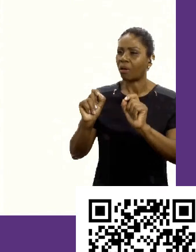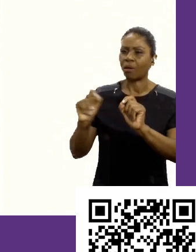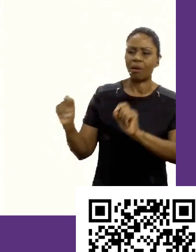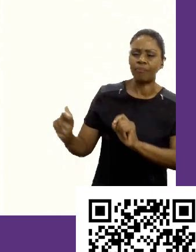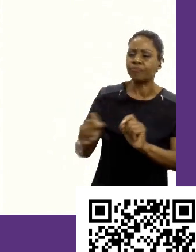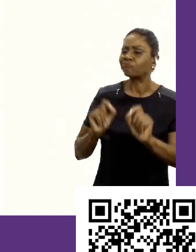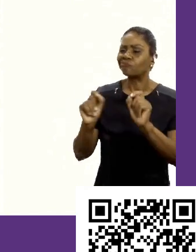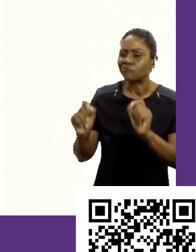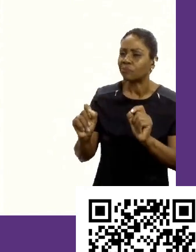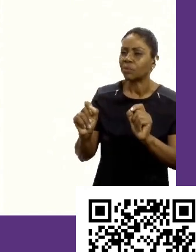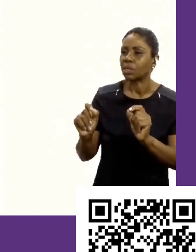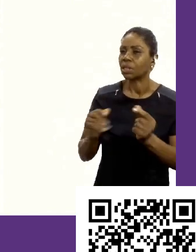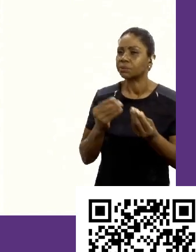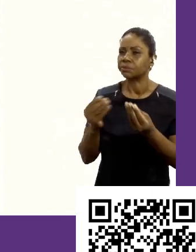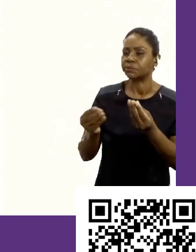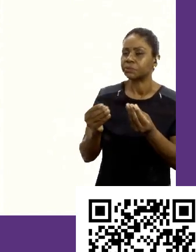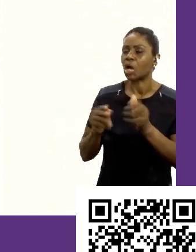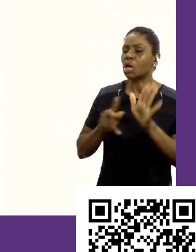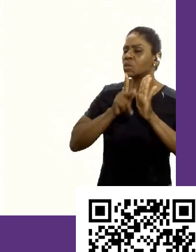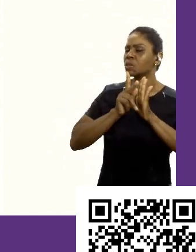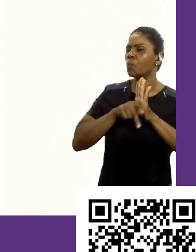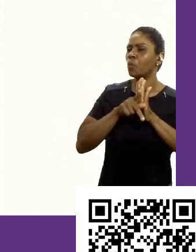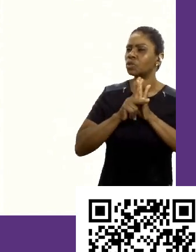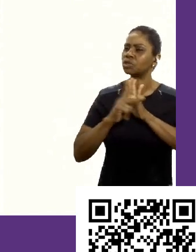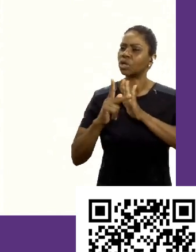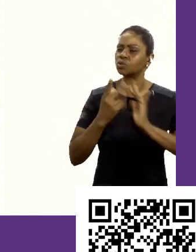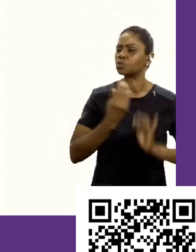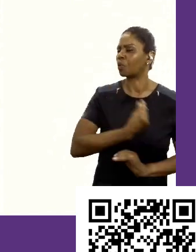é... Qual é o seu projeto de vida?